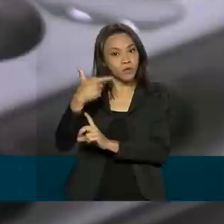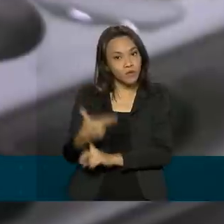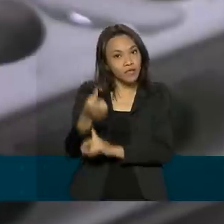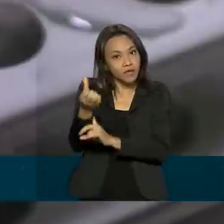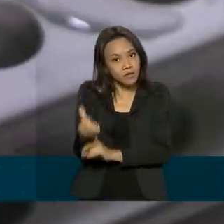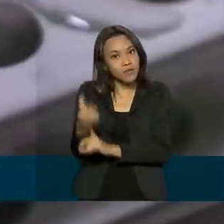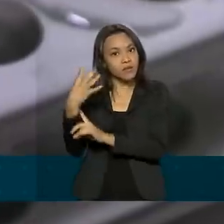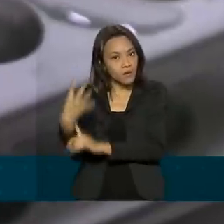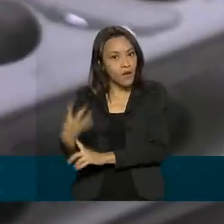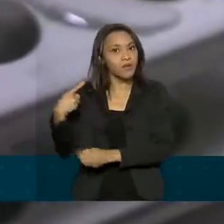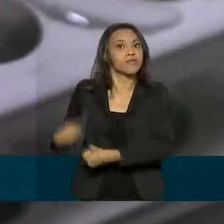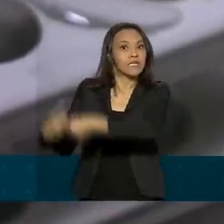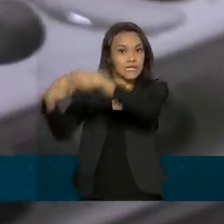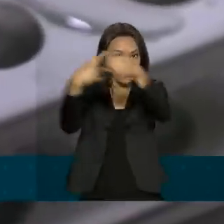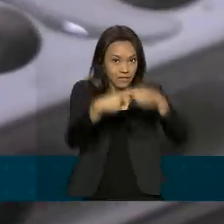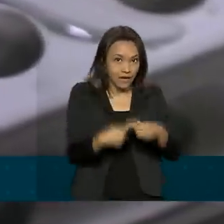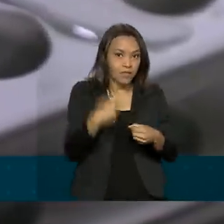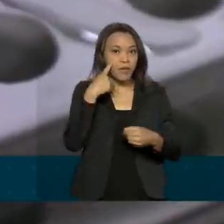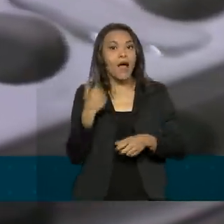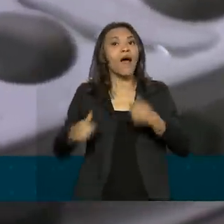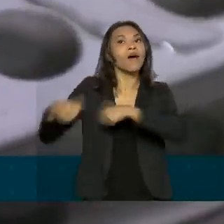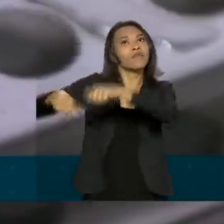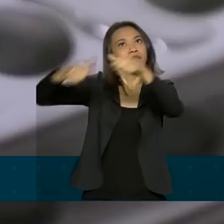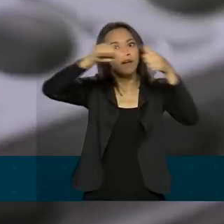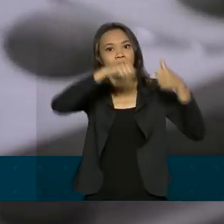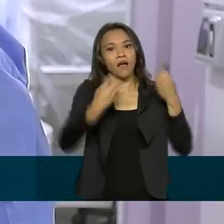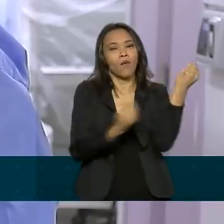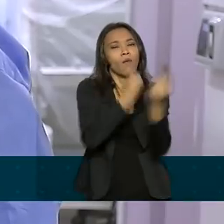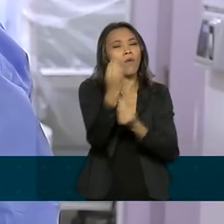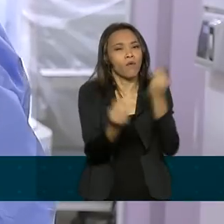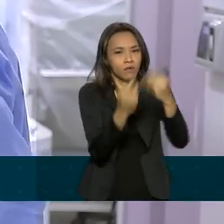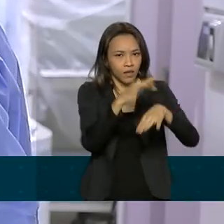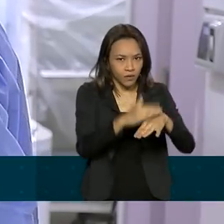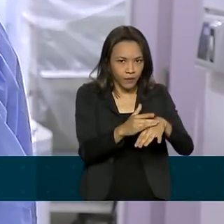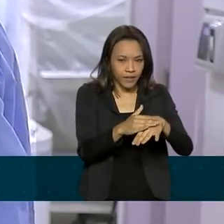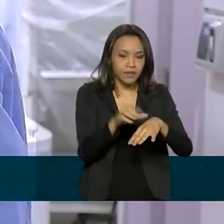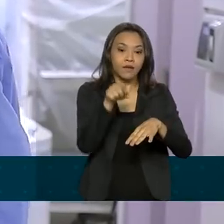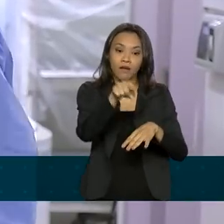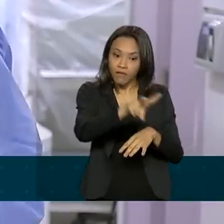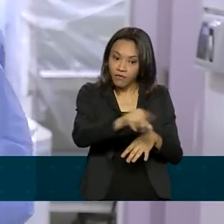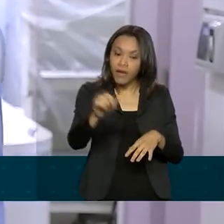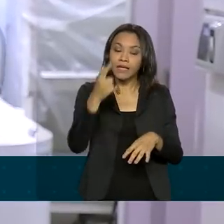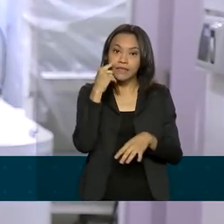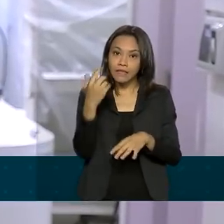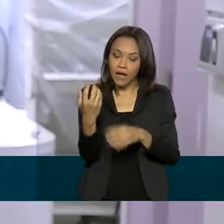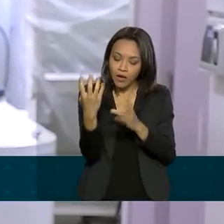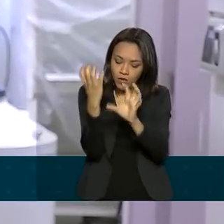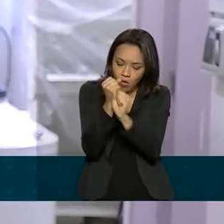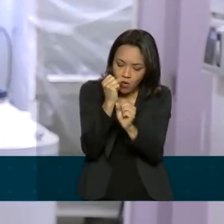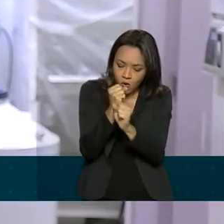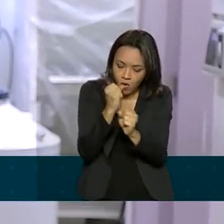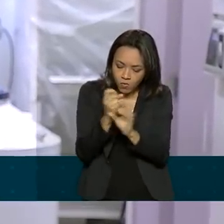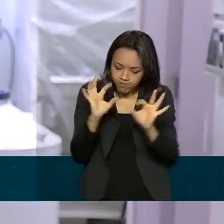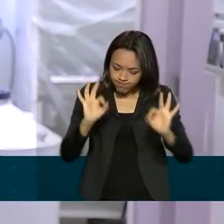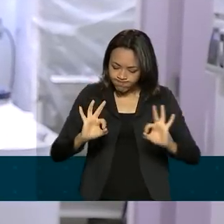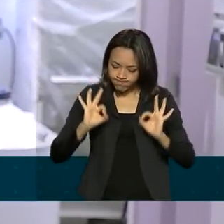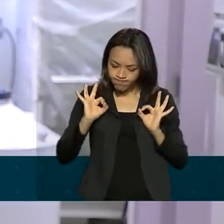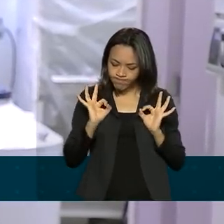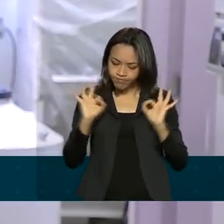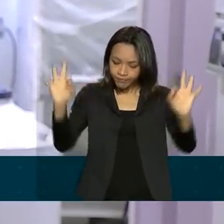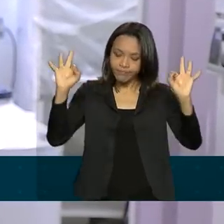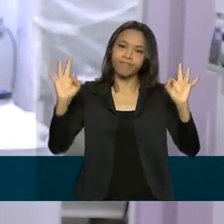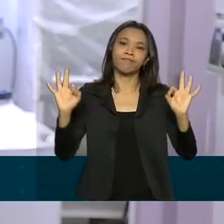avalia a doença na população. O material vai permitir cálculos mais precisos de indicadores de